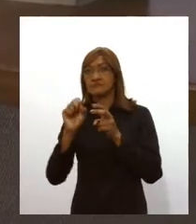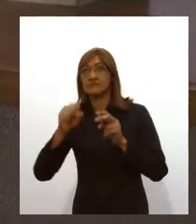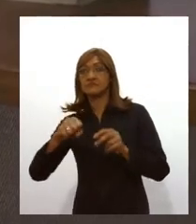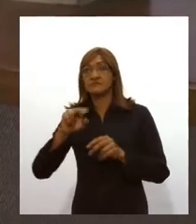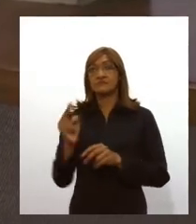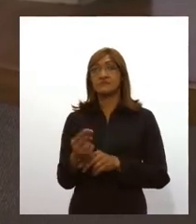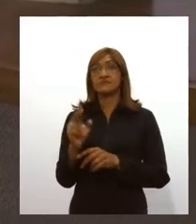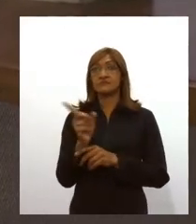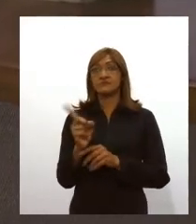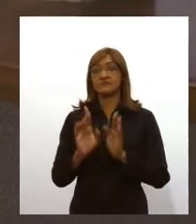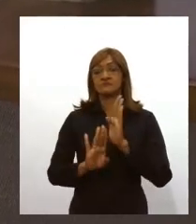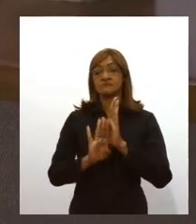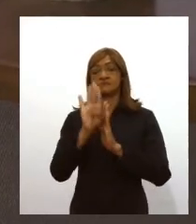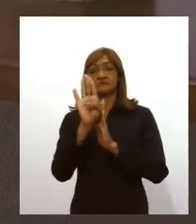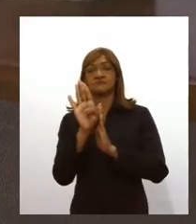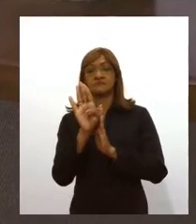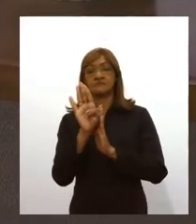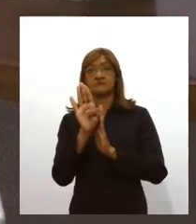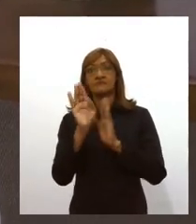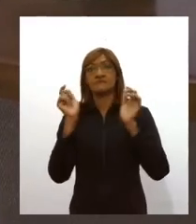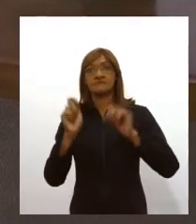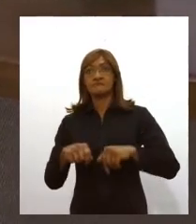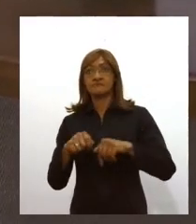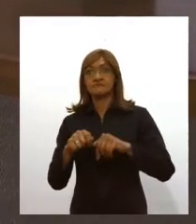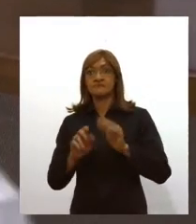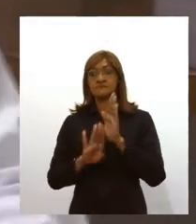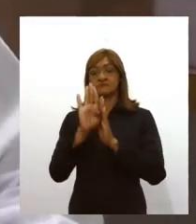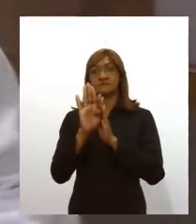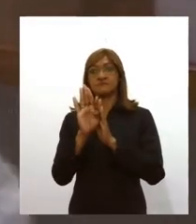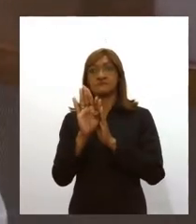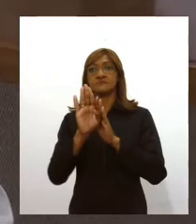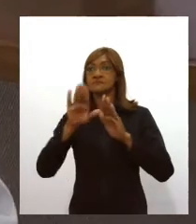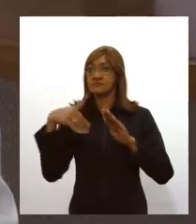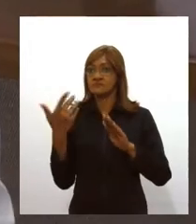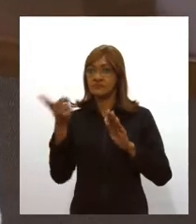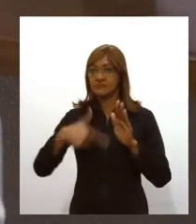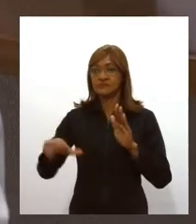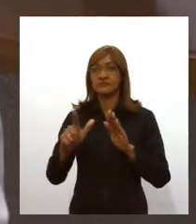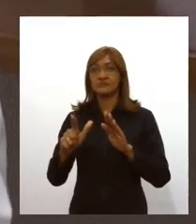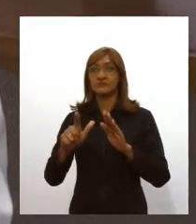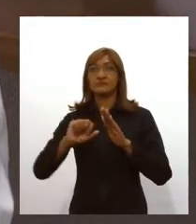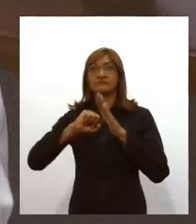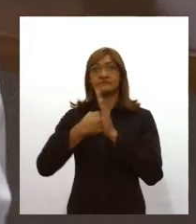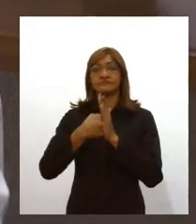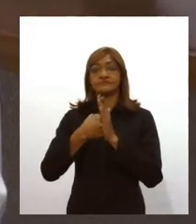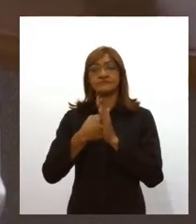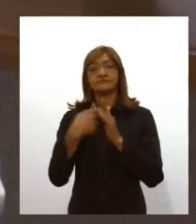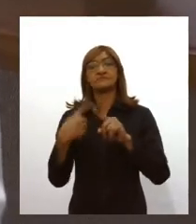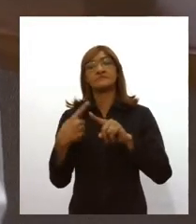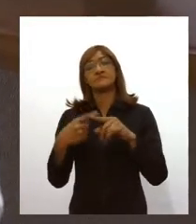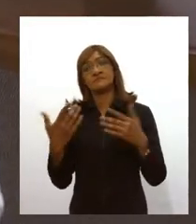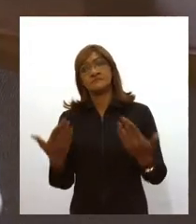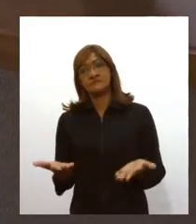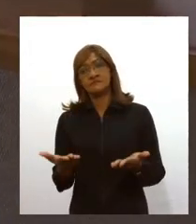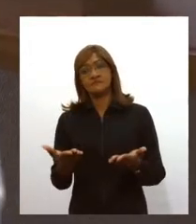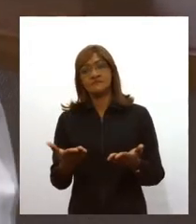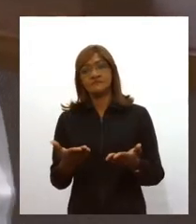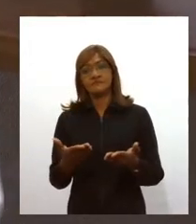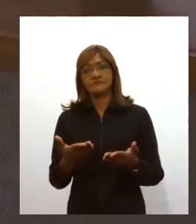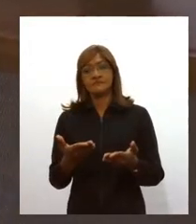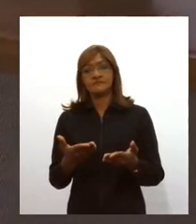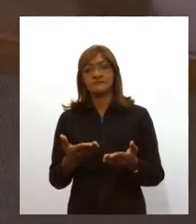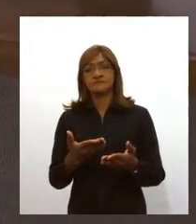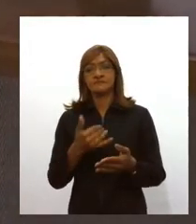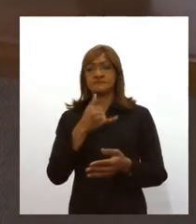Se houver crescimento, essa atividade será suspensa, assim como a gente acaba suspendendo outras também. E por que isso? Porque, infelizmente, em